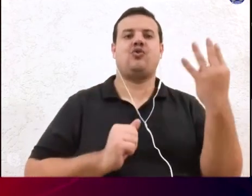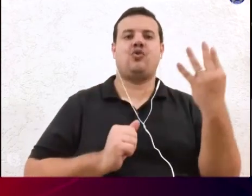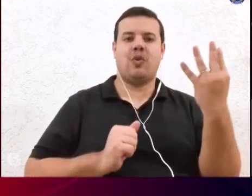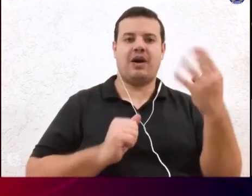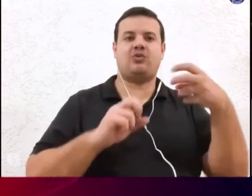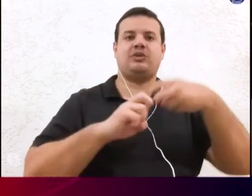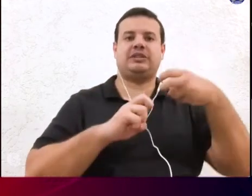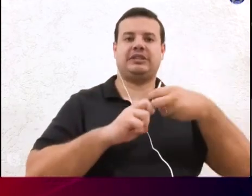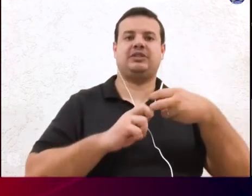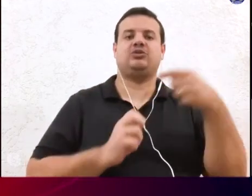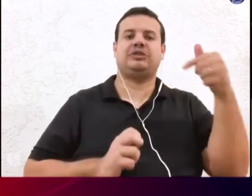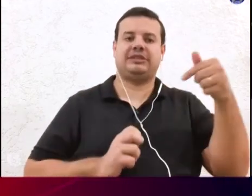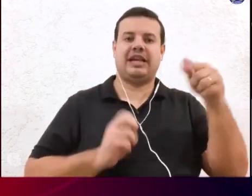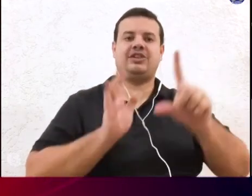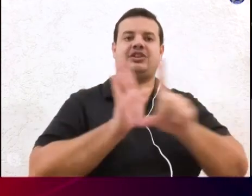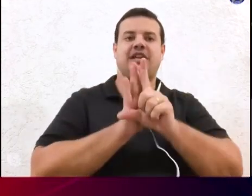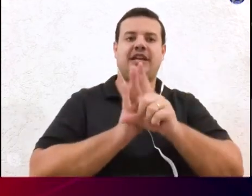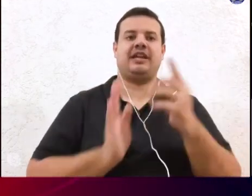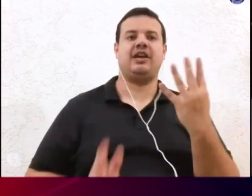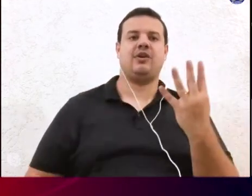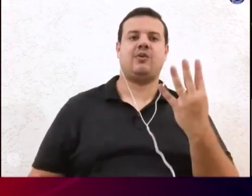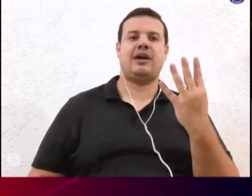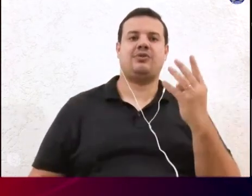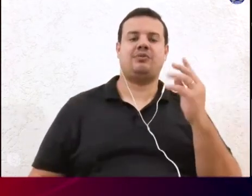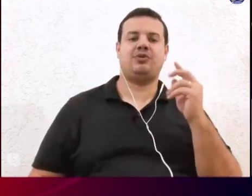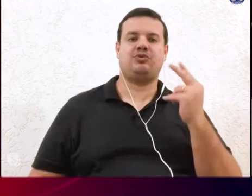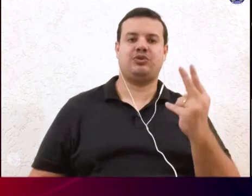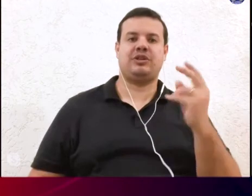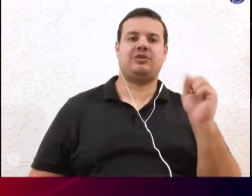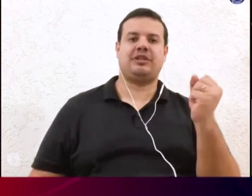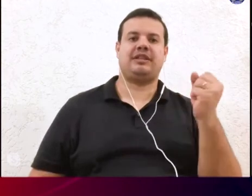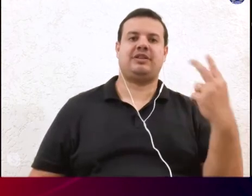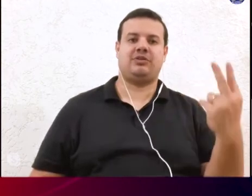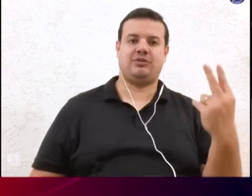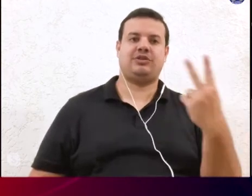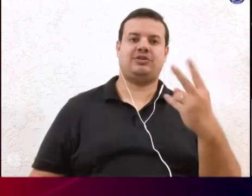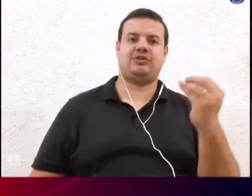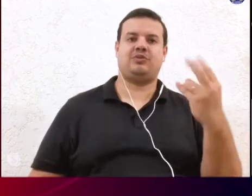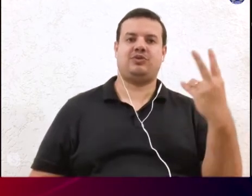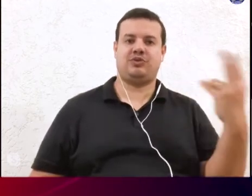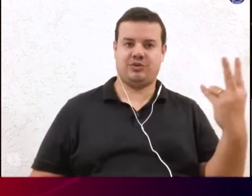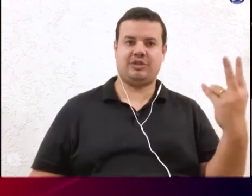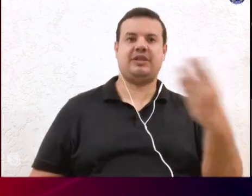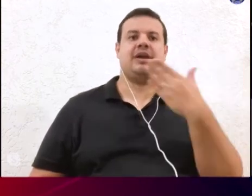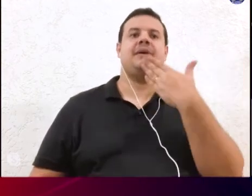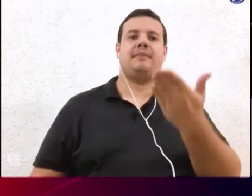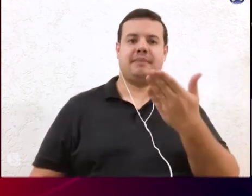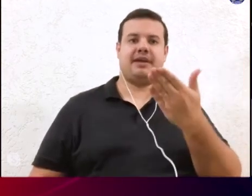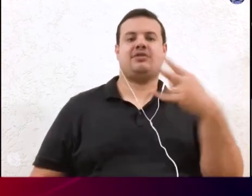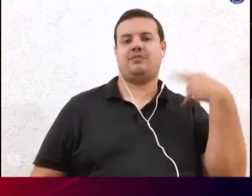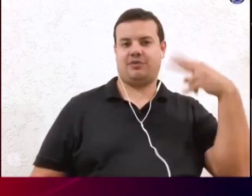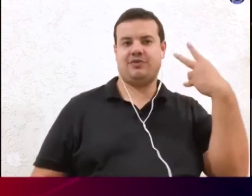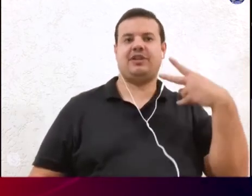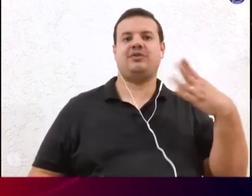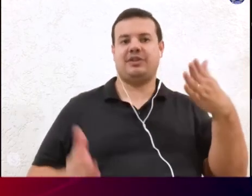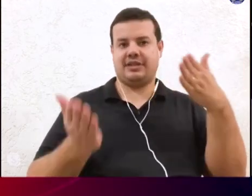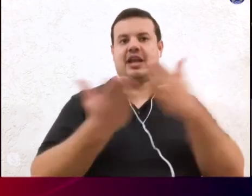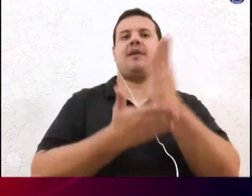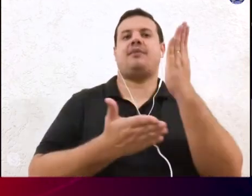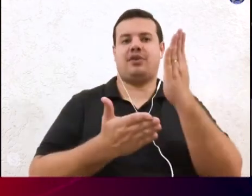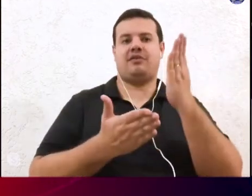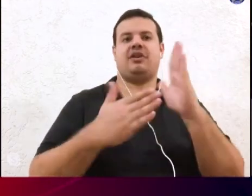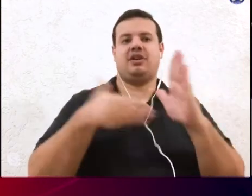da lei 4.282 de 2002 peço aos senhores vereadores que aprovem por unanimidade uma merecida homenagem